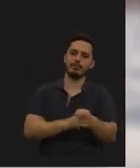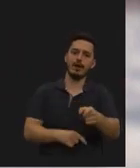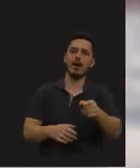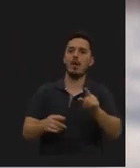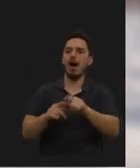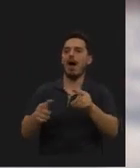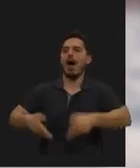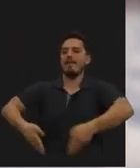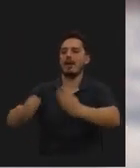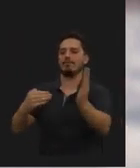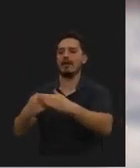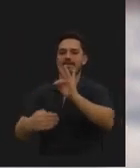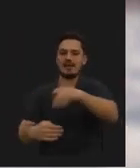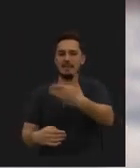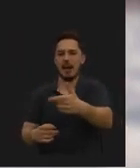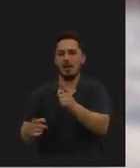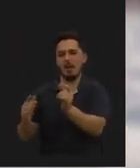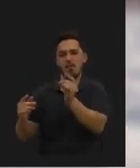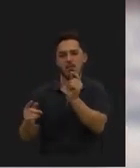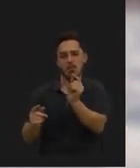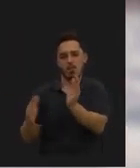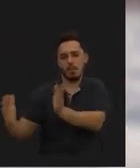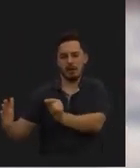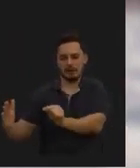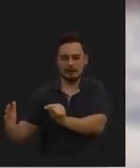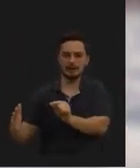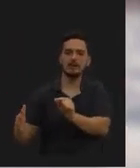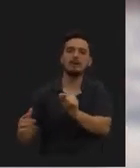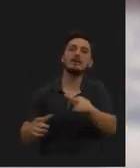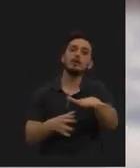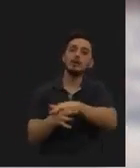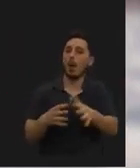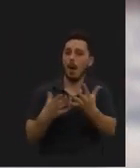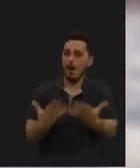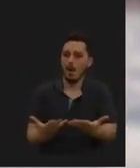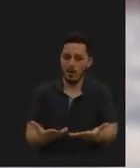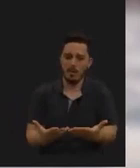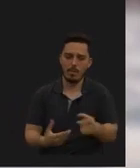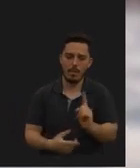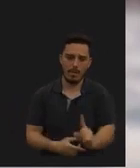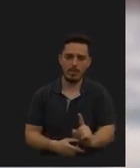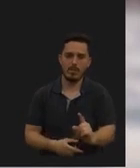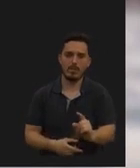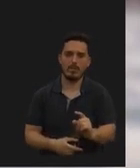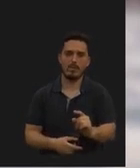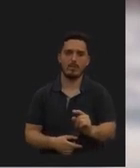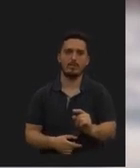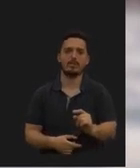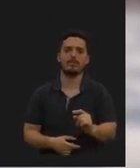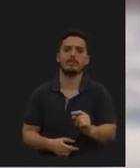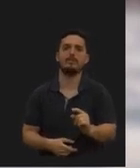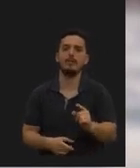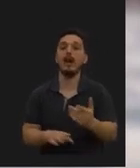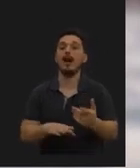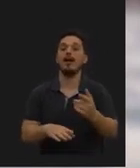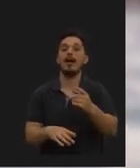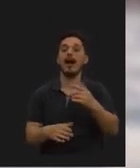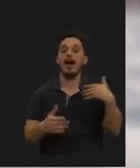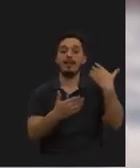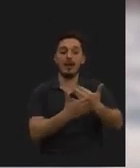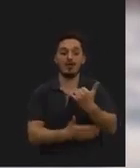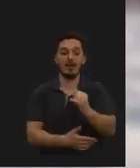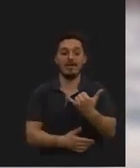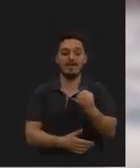fechar uma parte da avenida aos fins de semana. Portanto, isto é a situação atual, isto é o fulcro. Isto era o que tínhamos